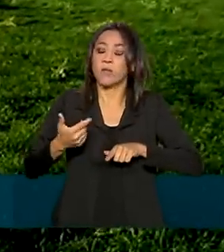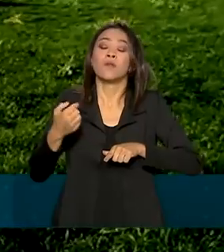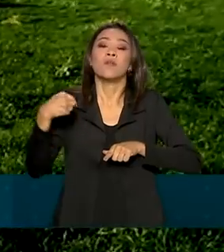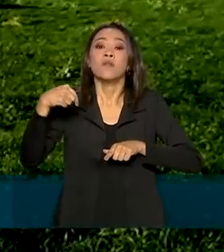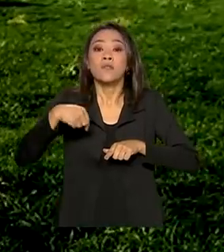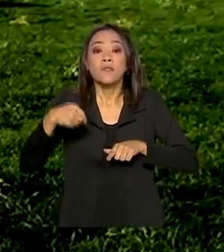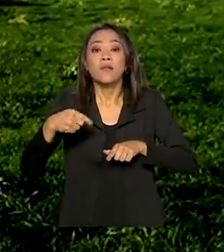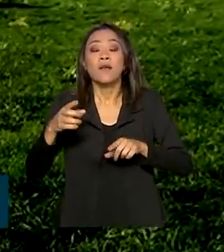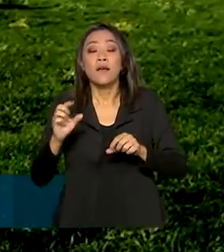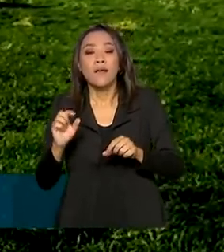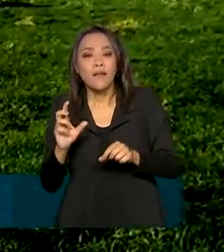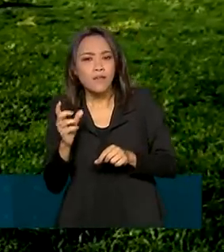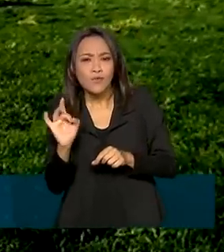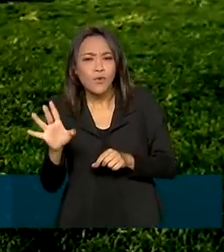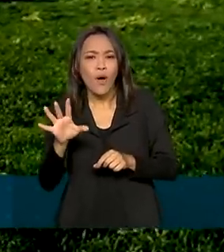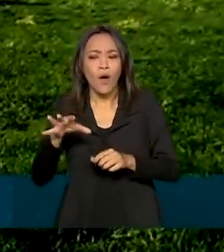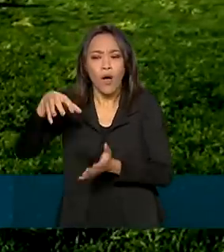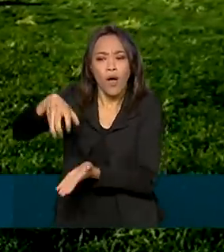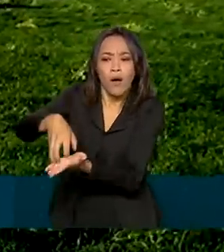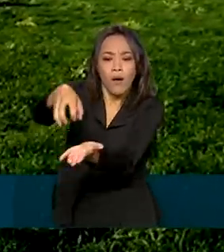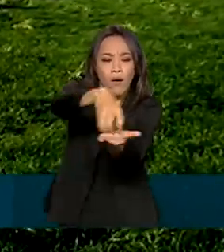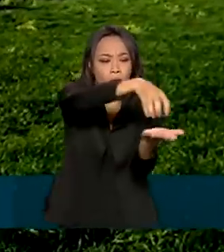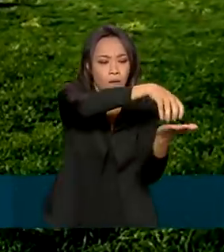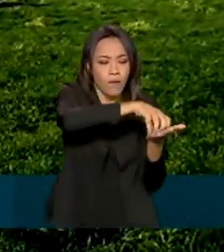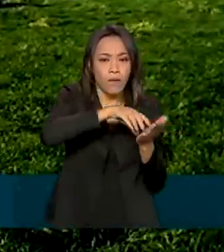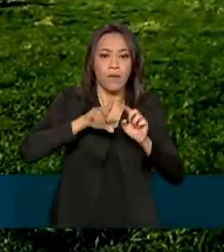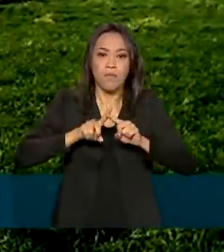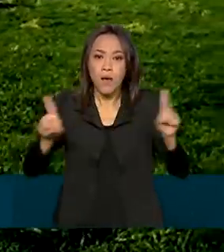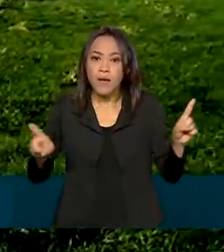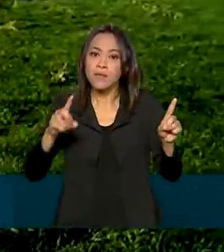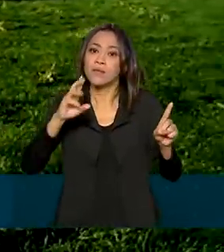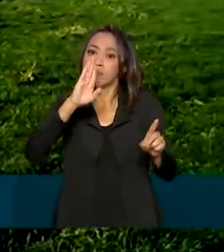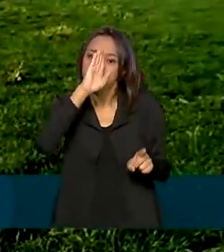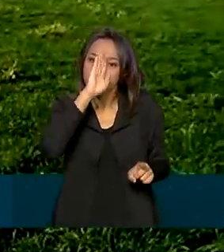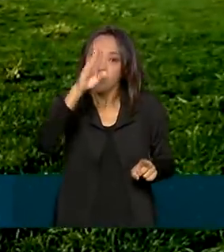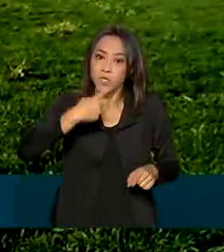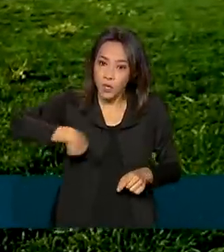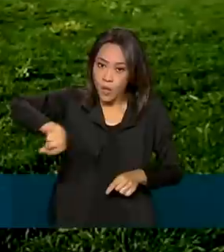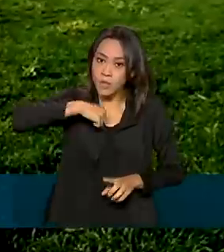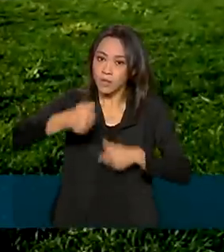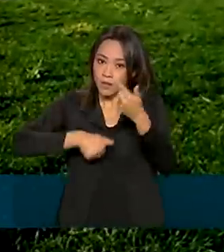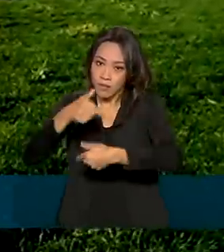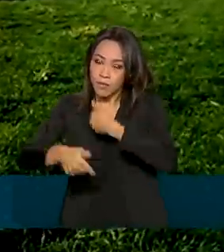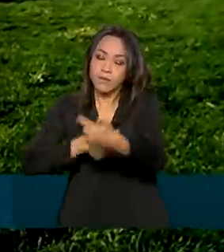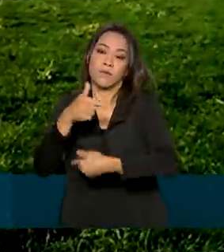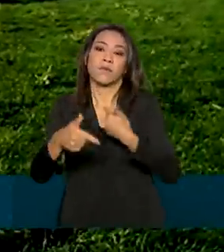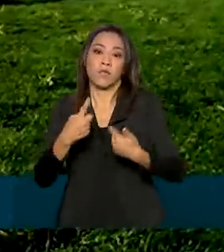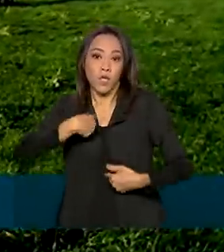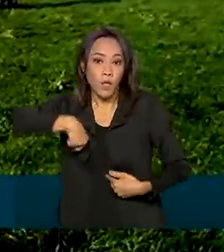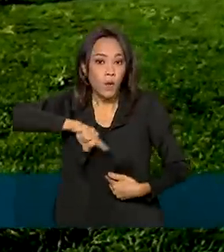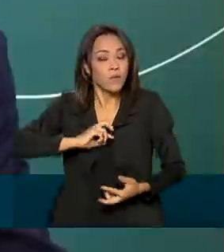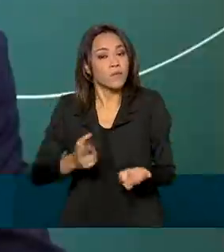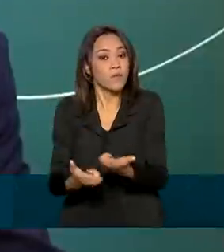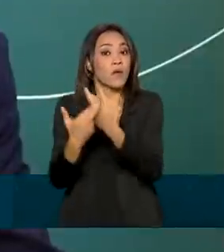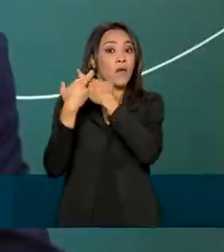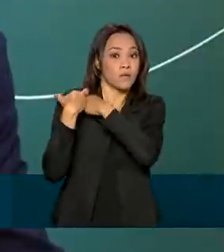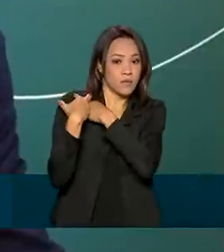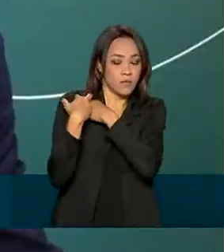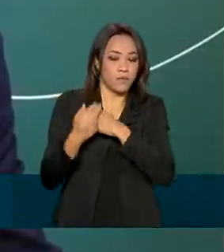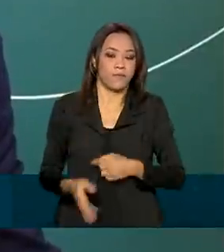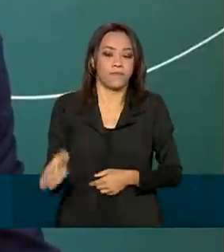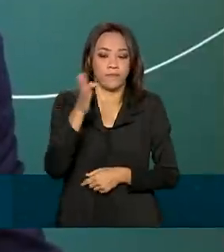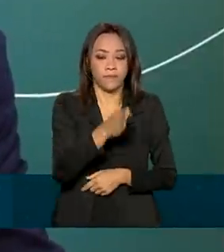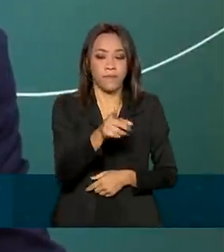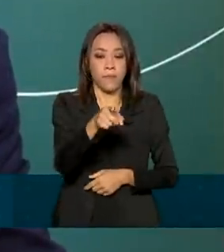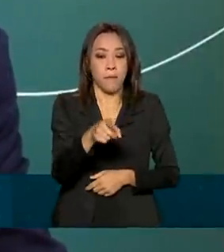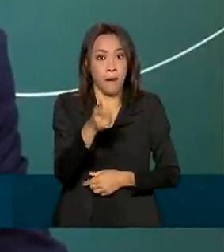autoridades e entidades, mas principalmente nós, criadores, que somos os responsáveis. Para manter